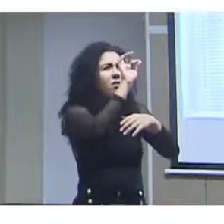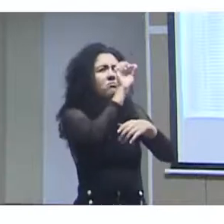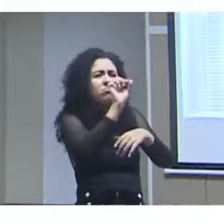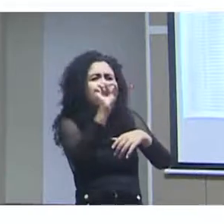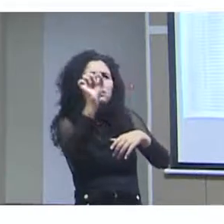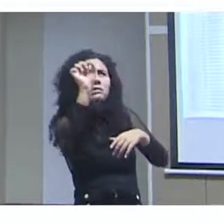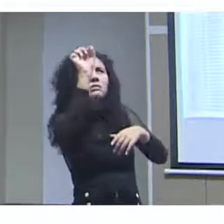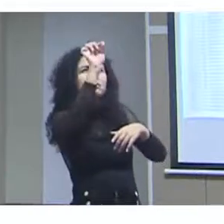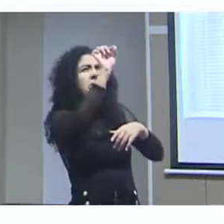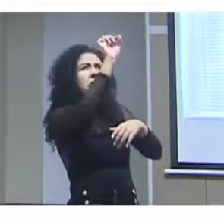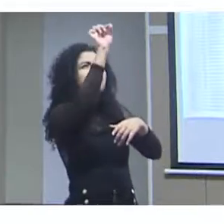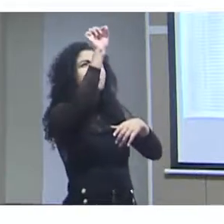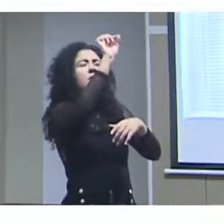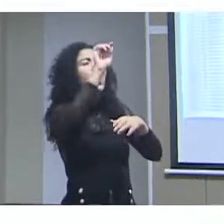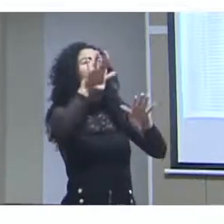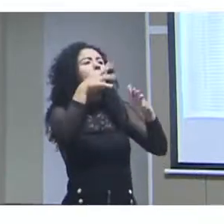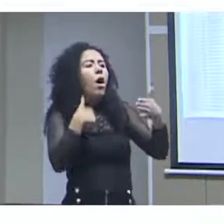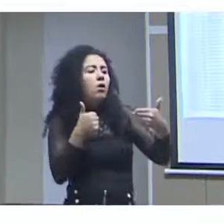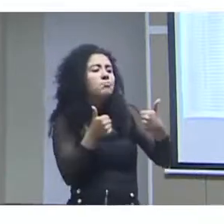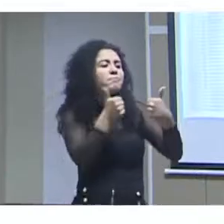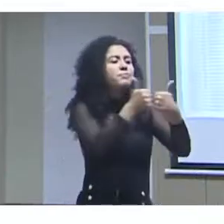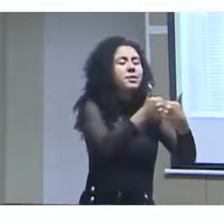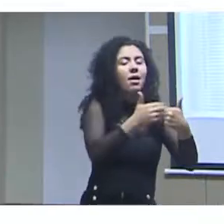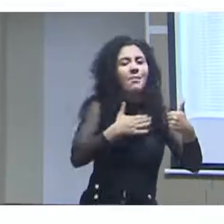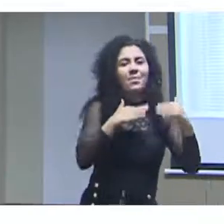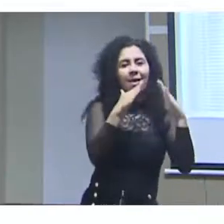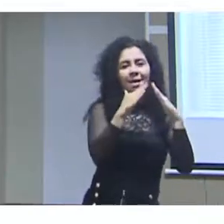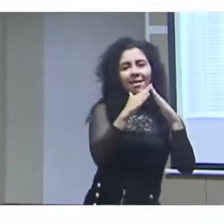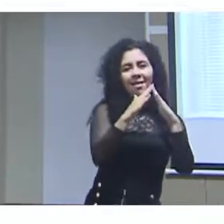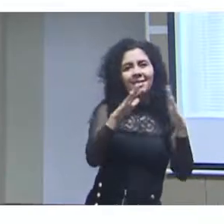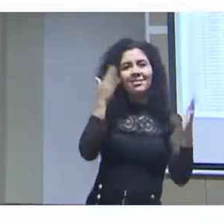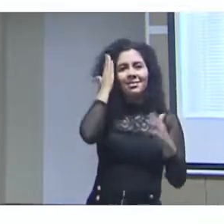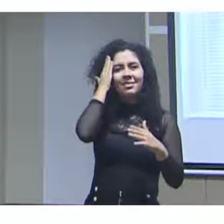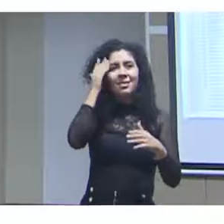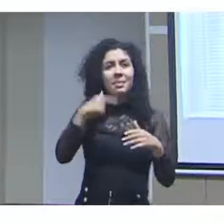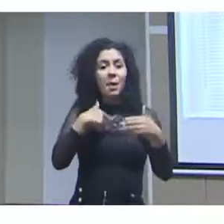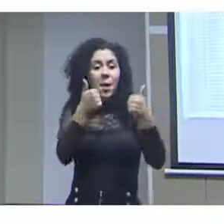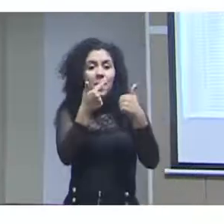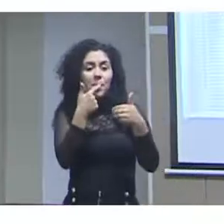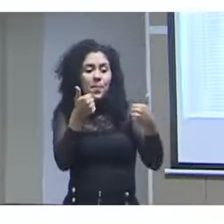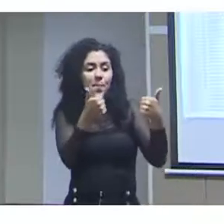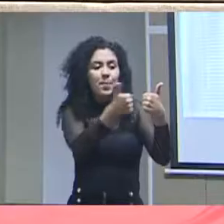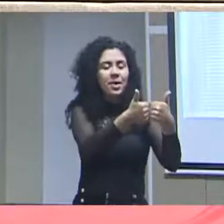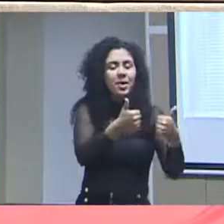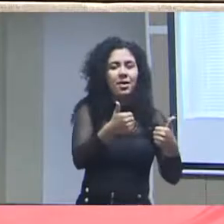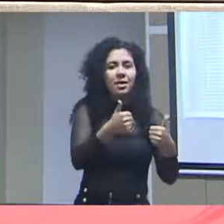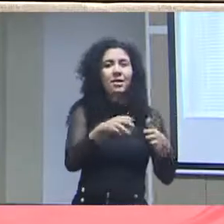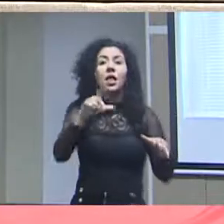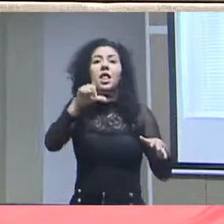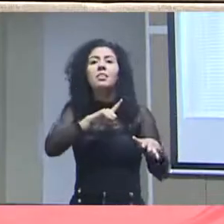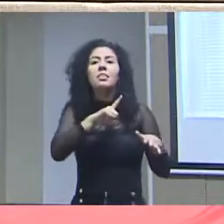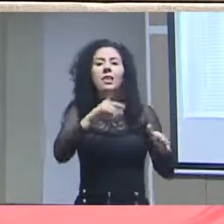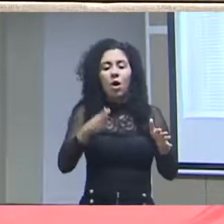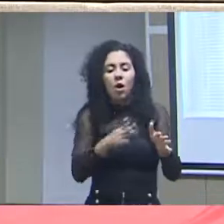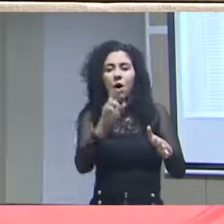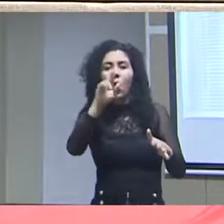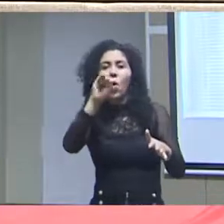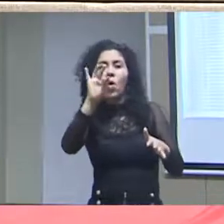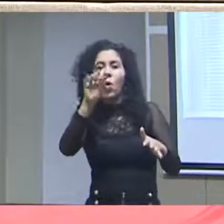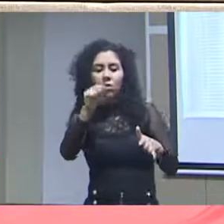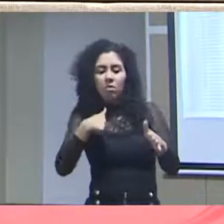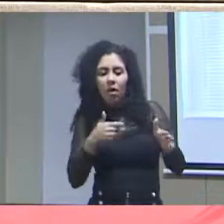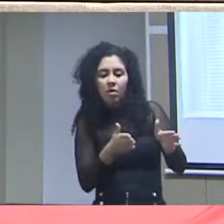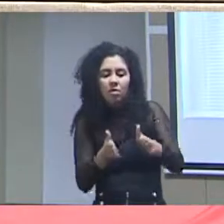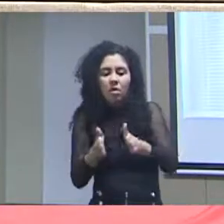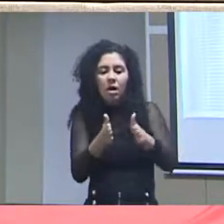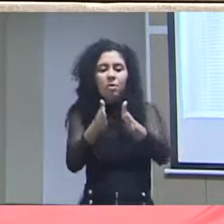olhando para aquele negócio, identificar aquilo que está mais perto dele, identificar aquela que está do lado dele e, possivelmente, sugerindo uma rota para ele chegar